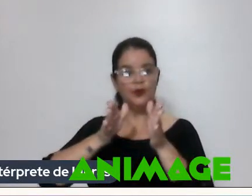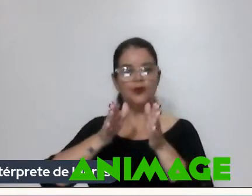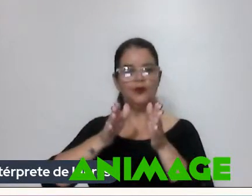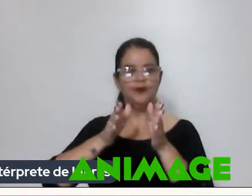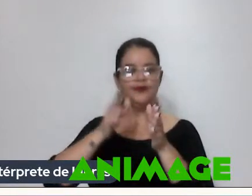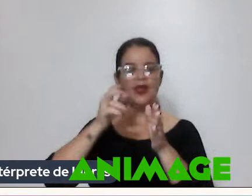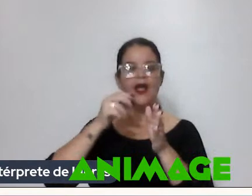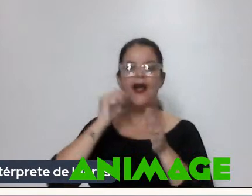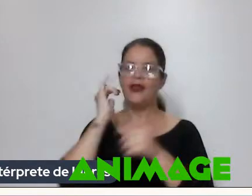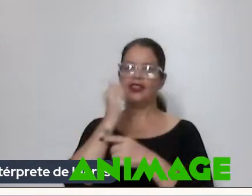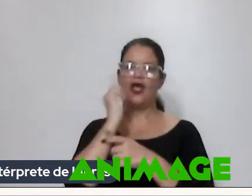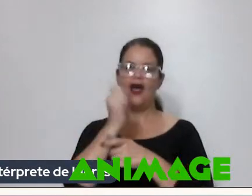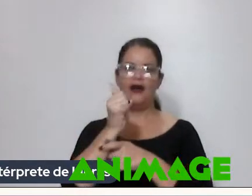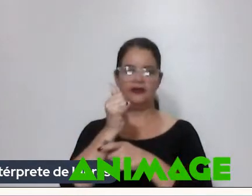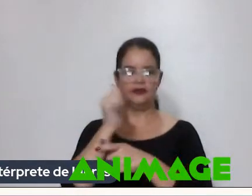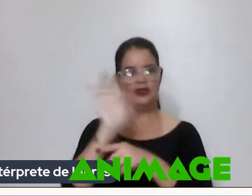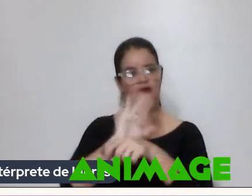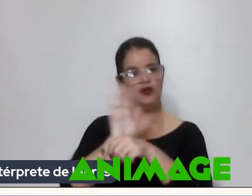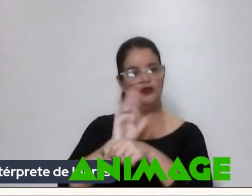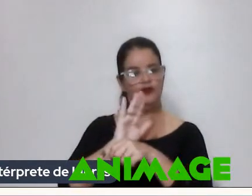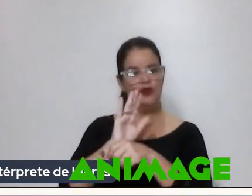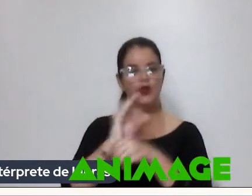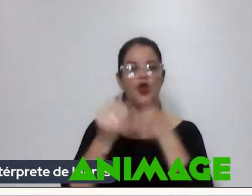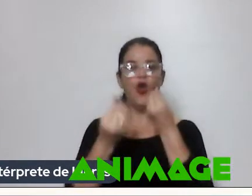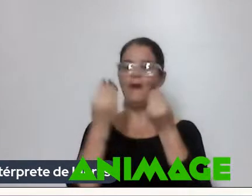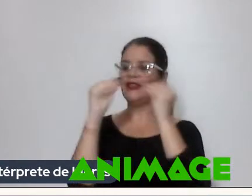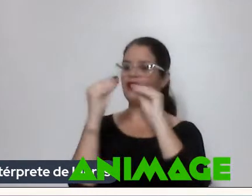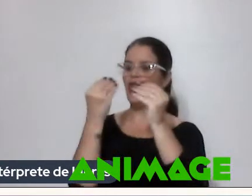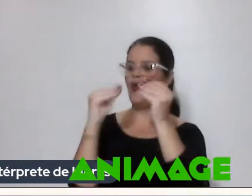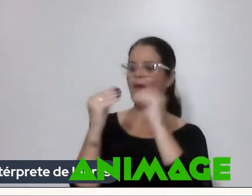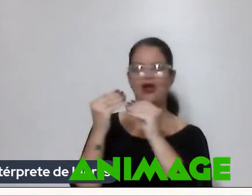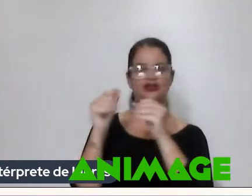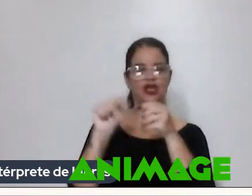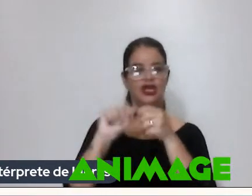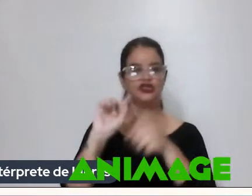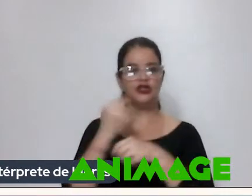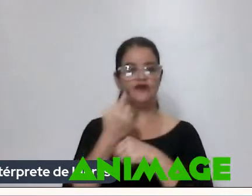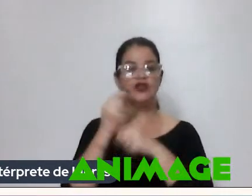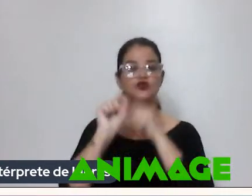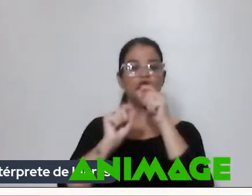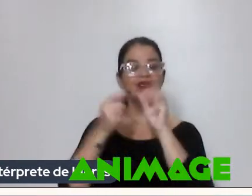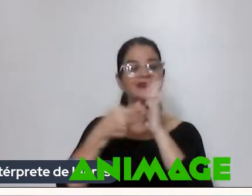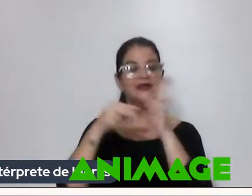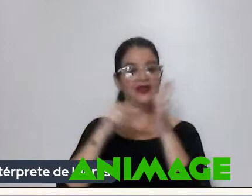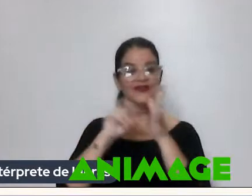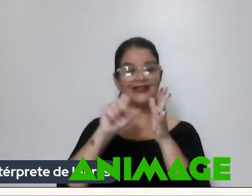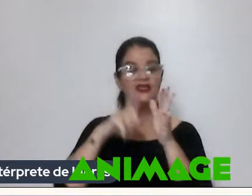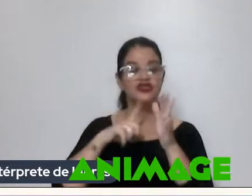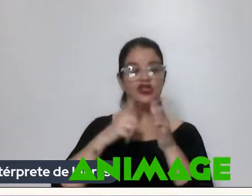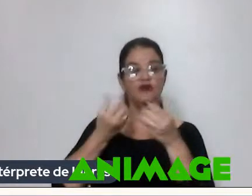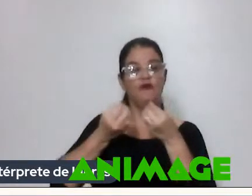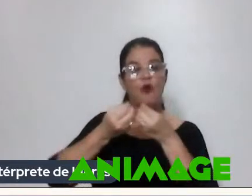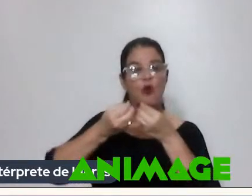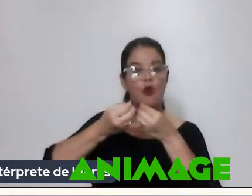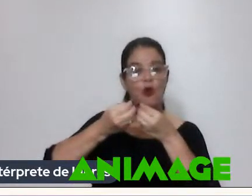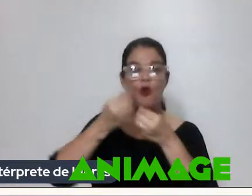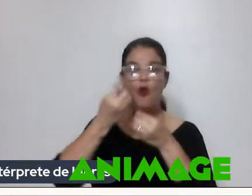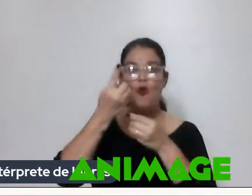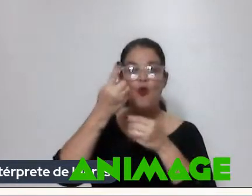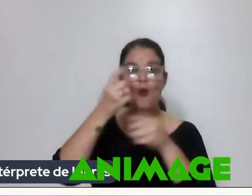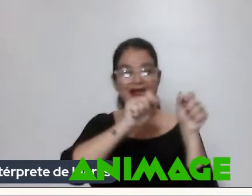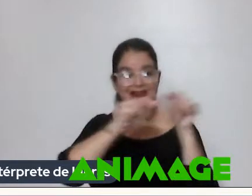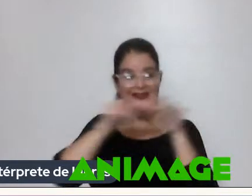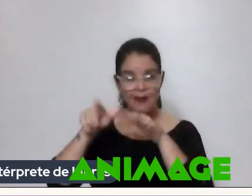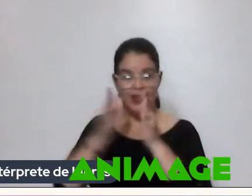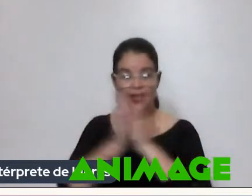narrativa do filme A decupagem Que a gente faz O eu quero dizer com isso Se a gente for gastar Uma semana Para fazer o